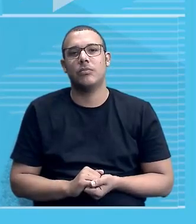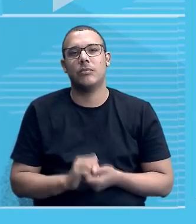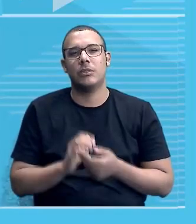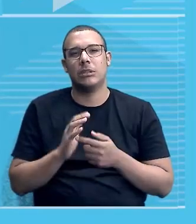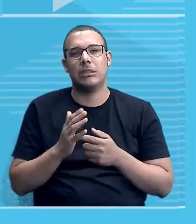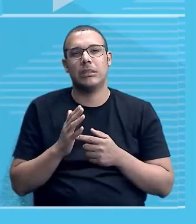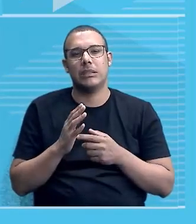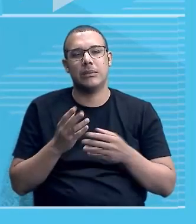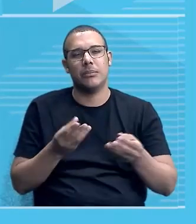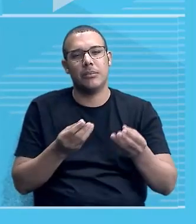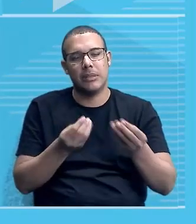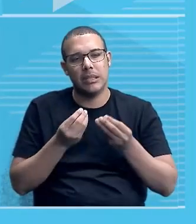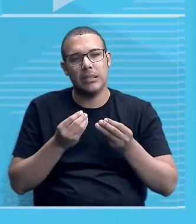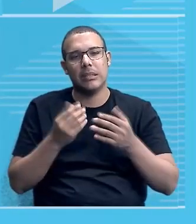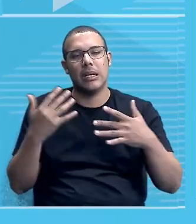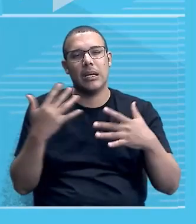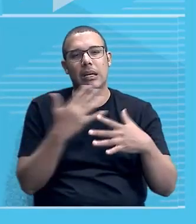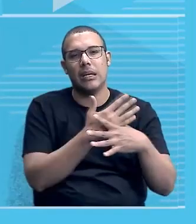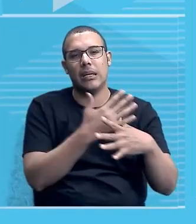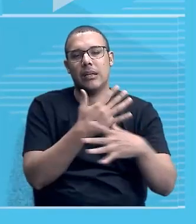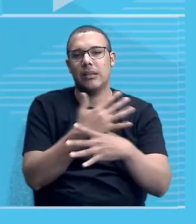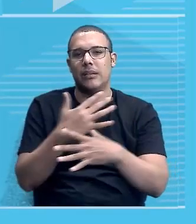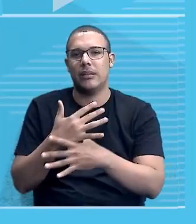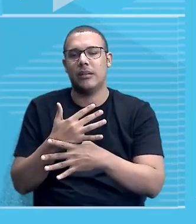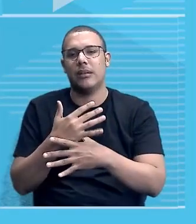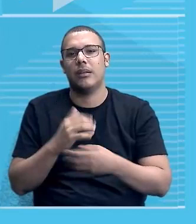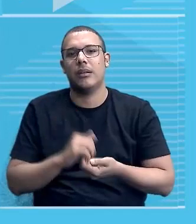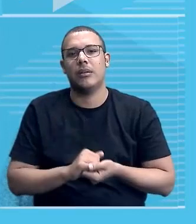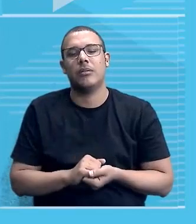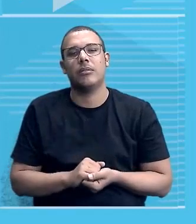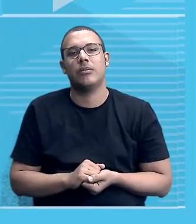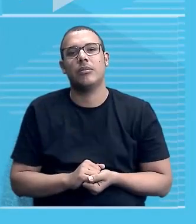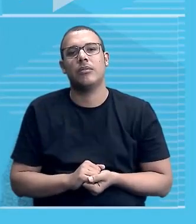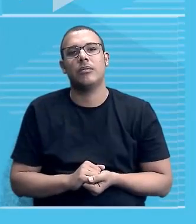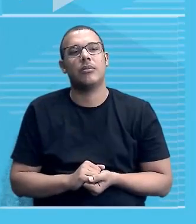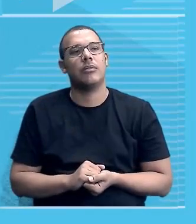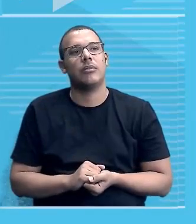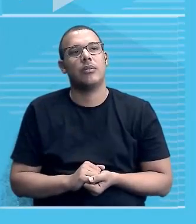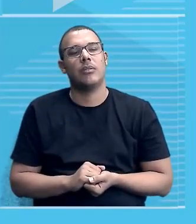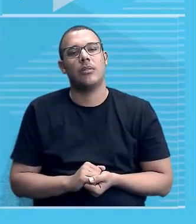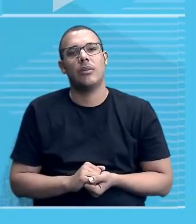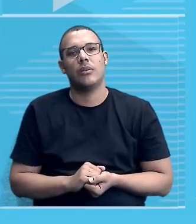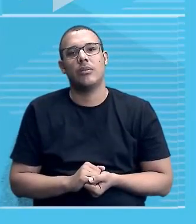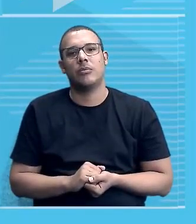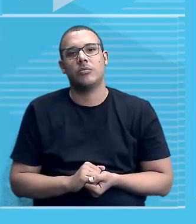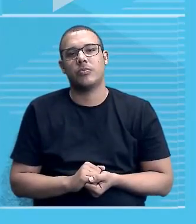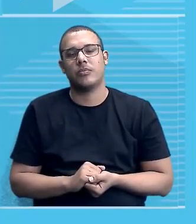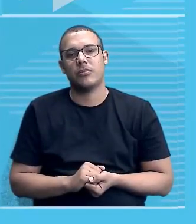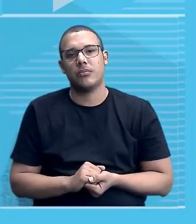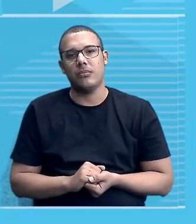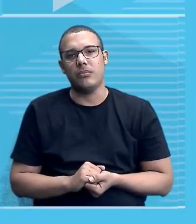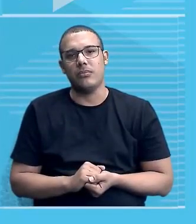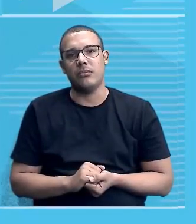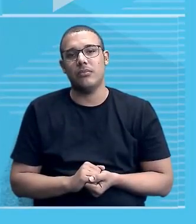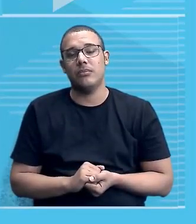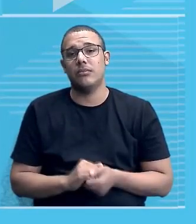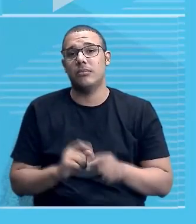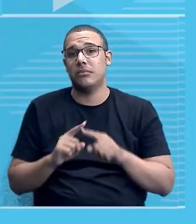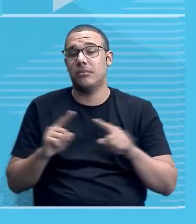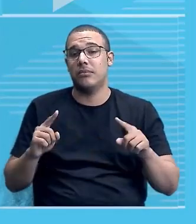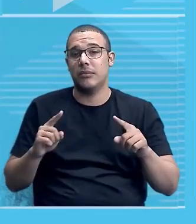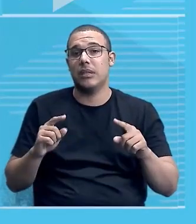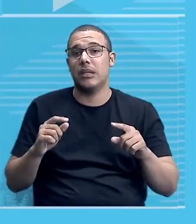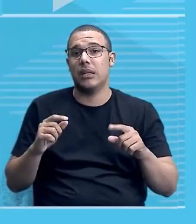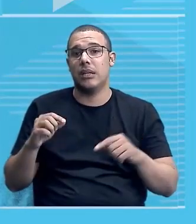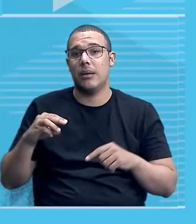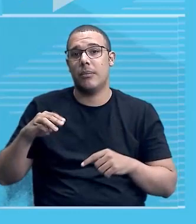civilização, né, os agentes, né, da modernização da África, seriam eles, os europeus. Mas não, em Madagascar, eles